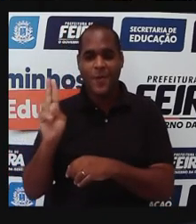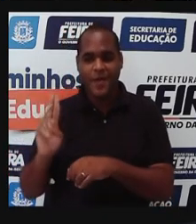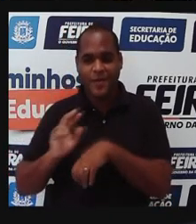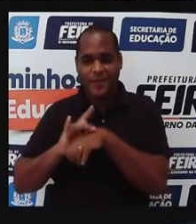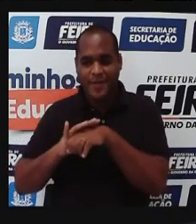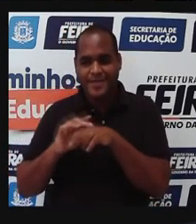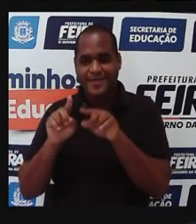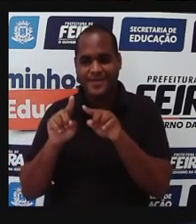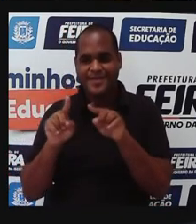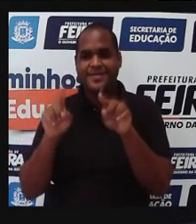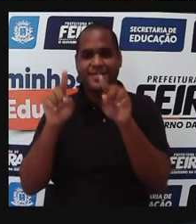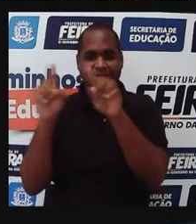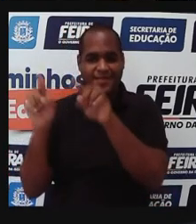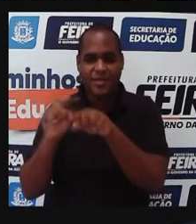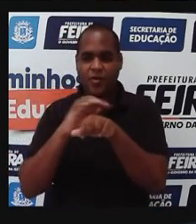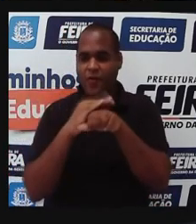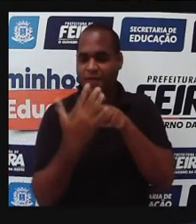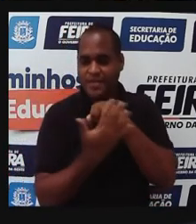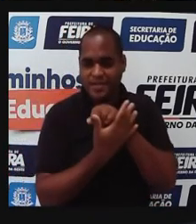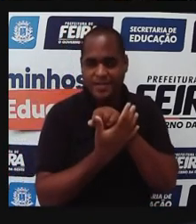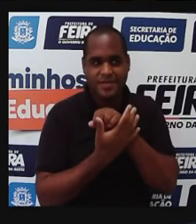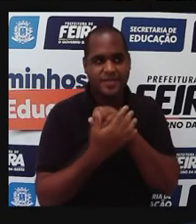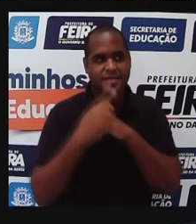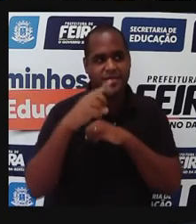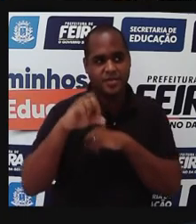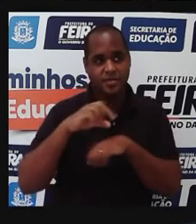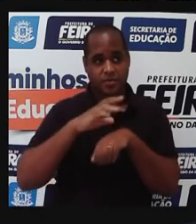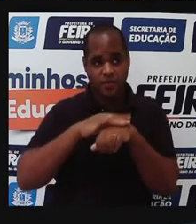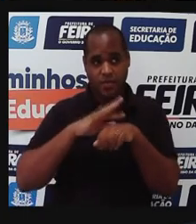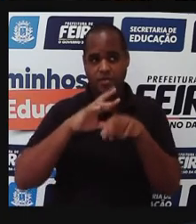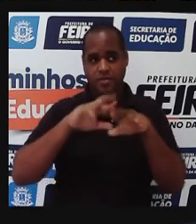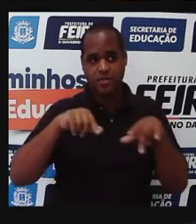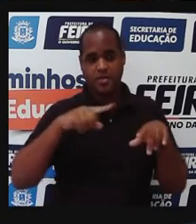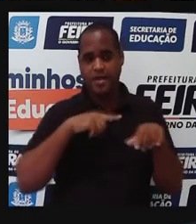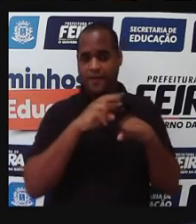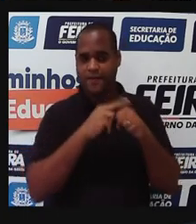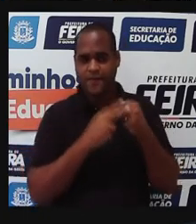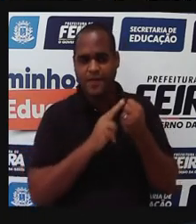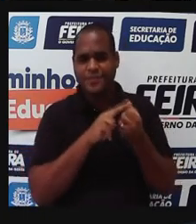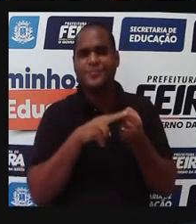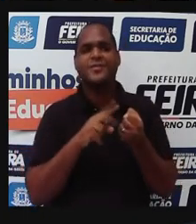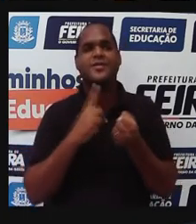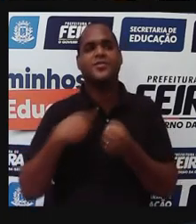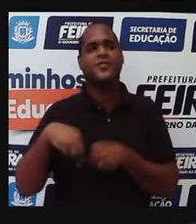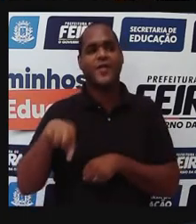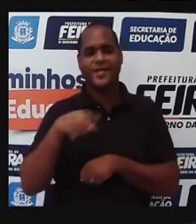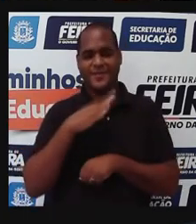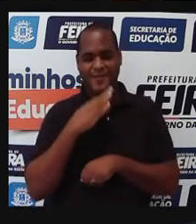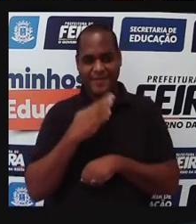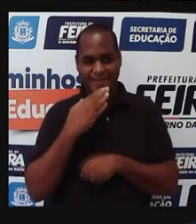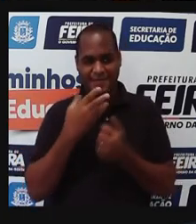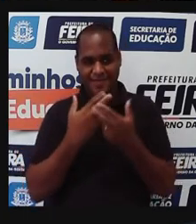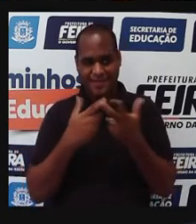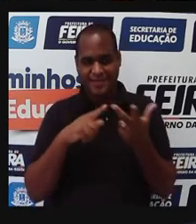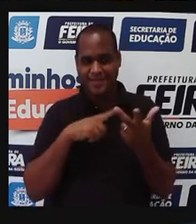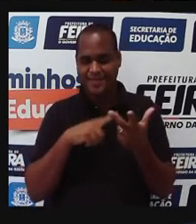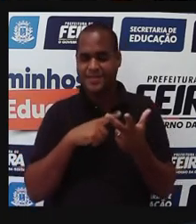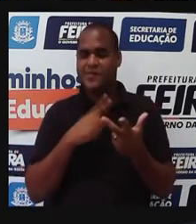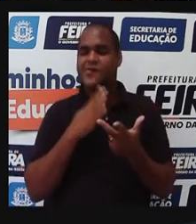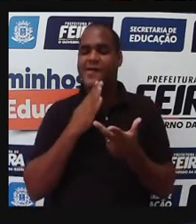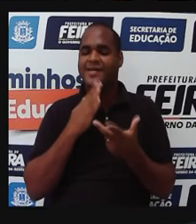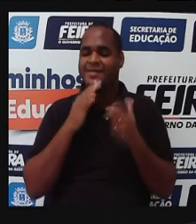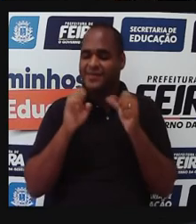a COVID-19, né, doenças que nós, que são causadas por vírus e que nós estamos